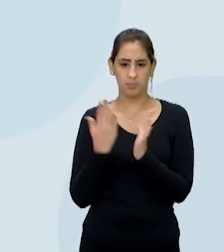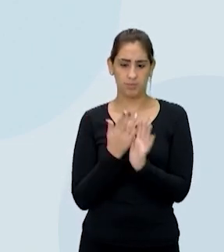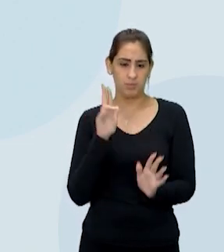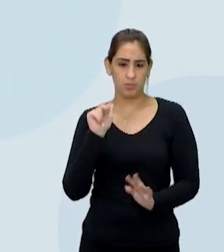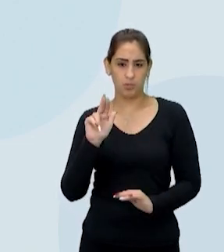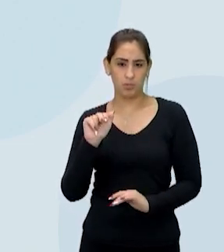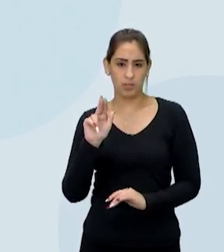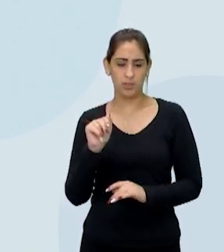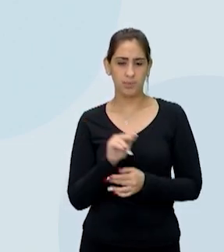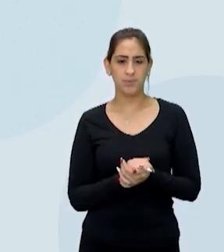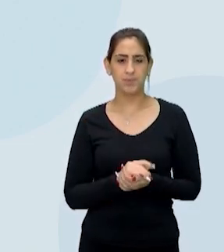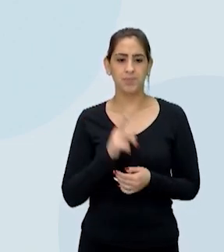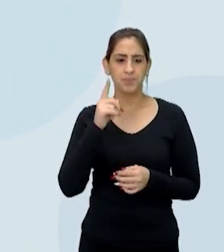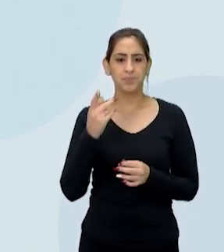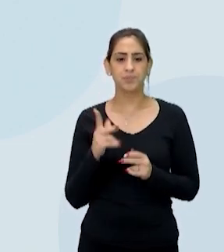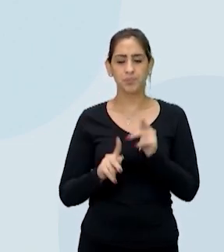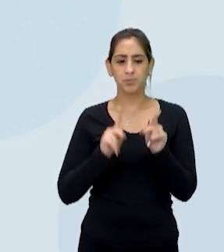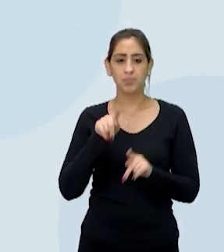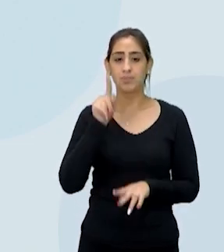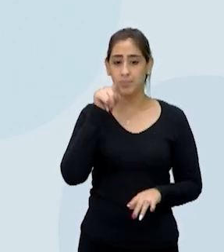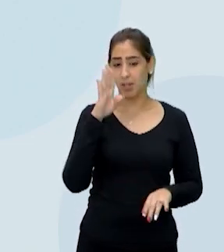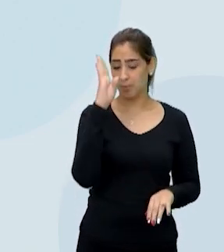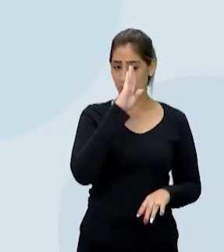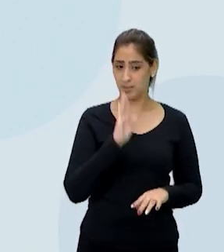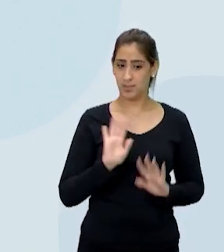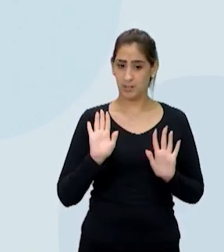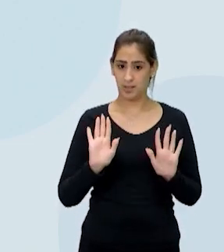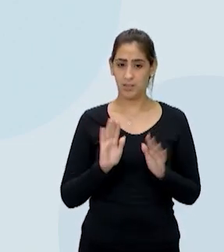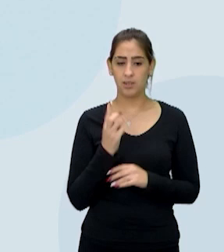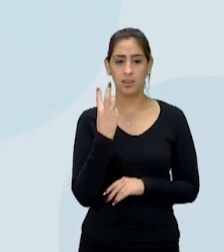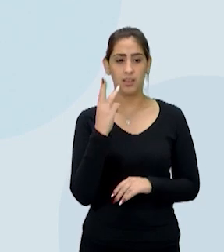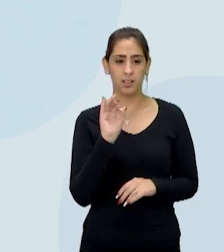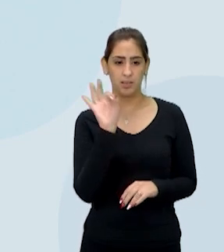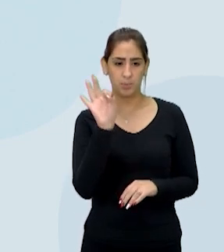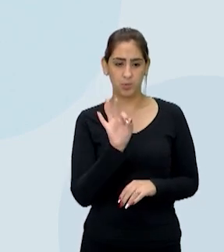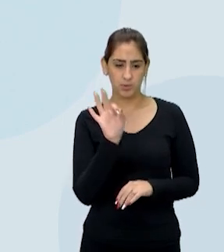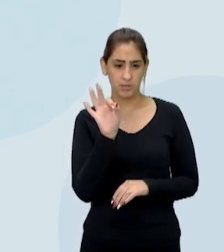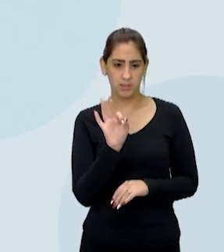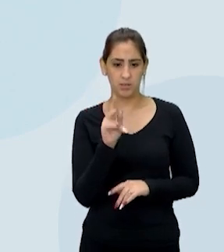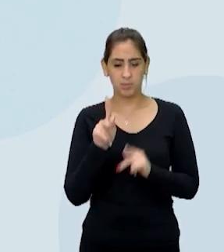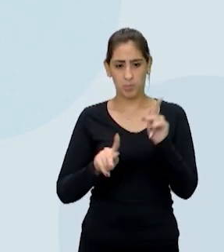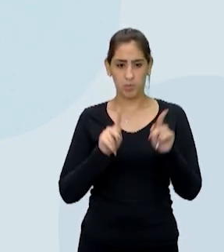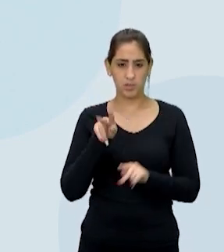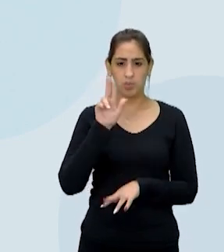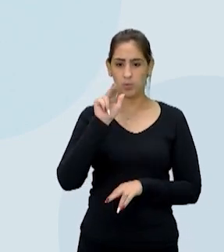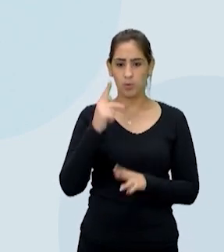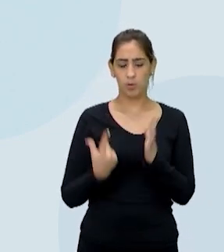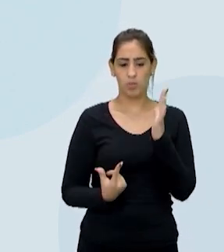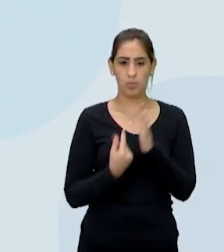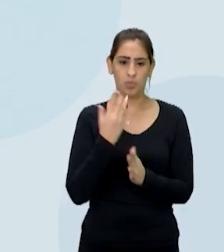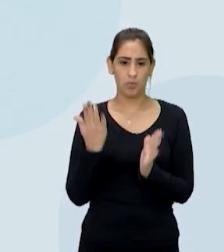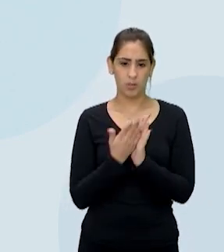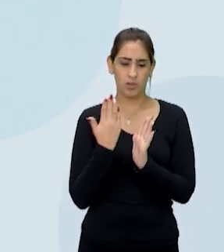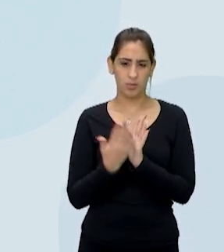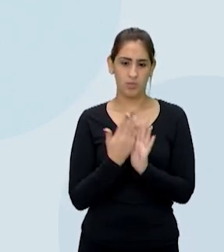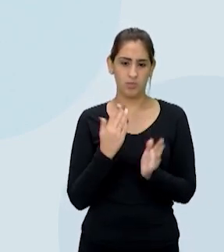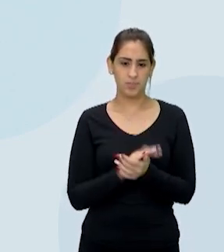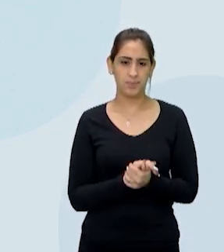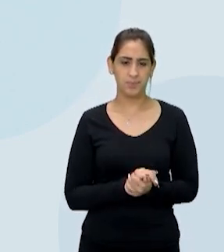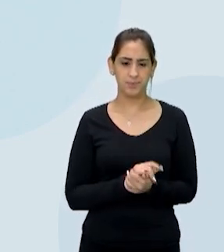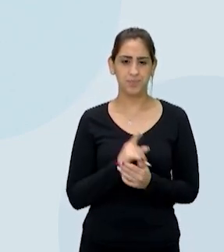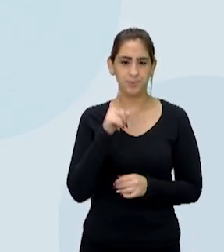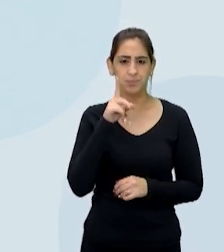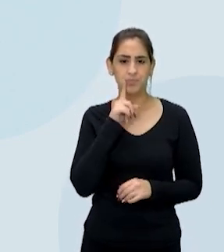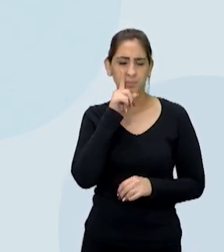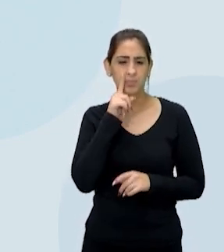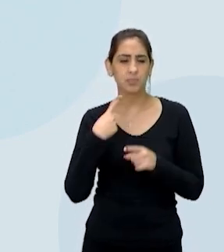sequer. Essa população é brasileira, tá? 30% da população nunca comprou um livro sequer. Então, isso é